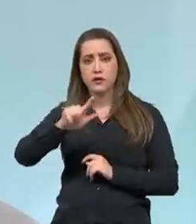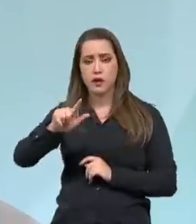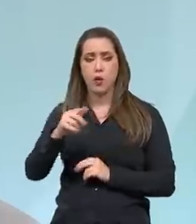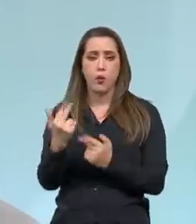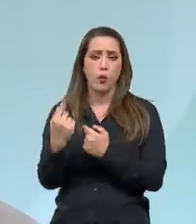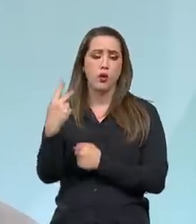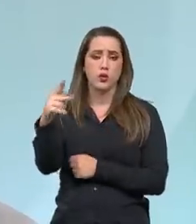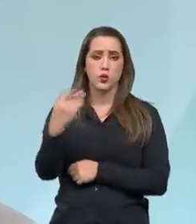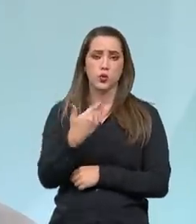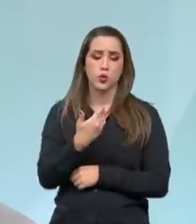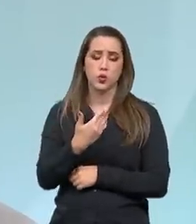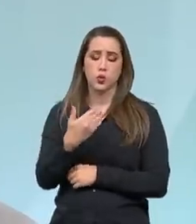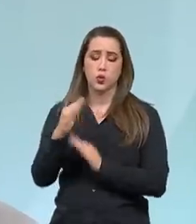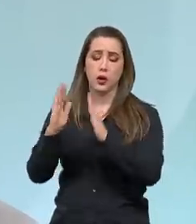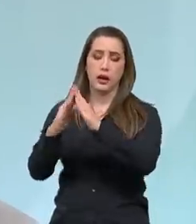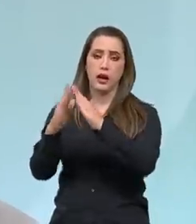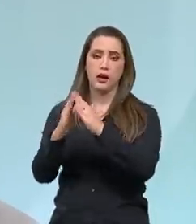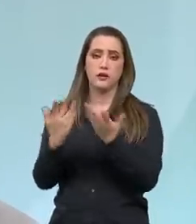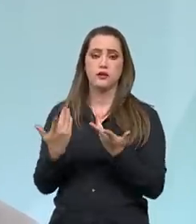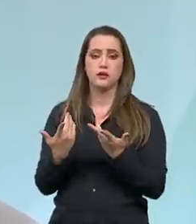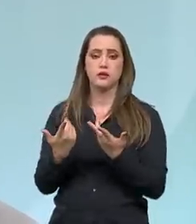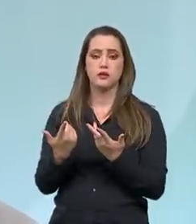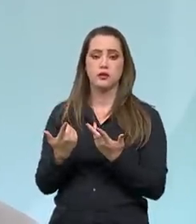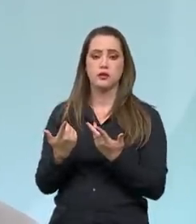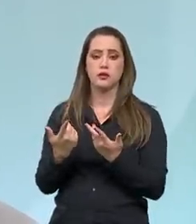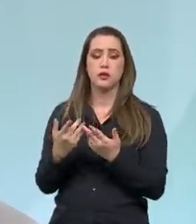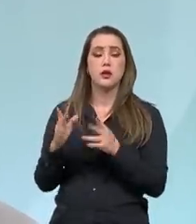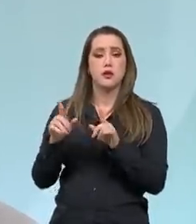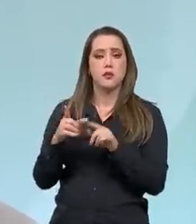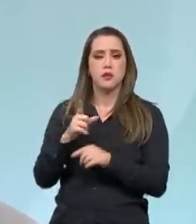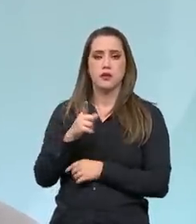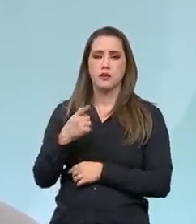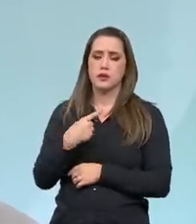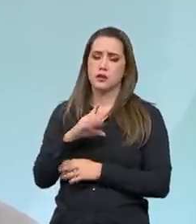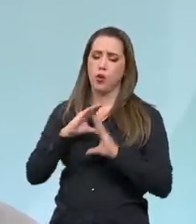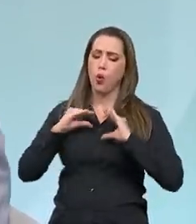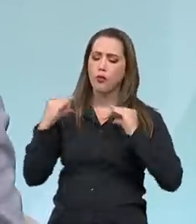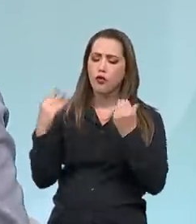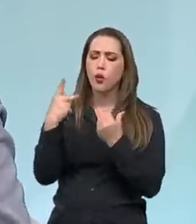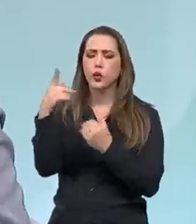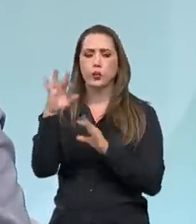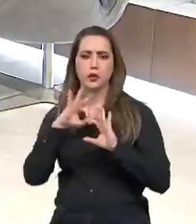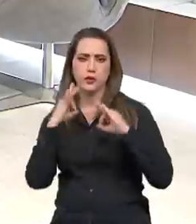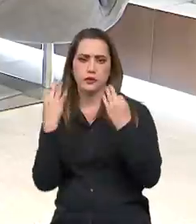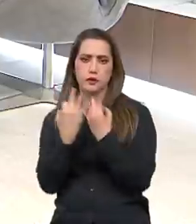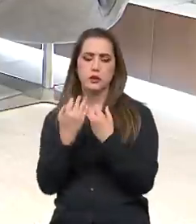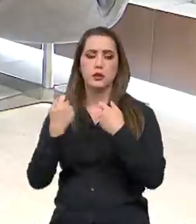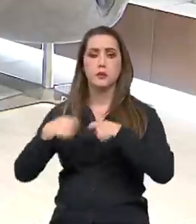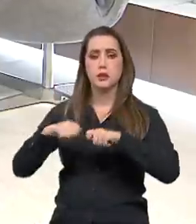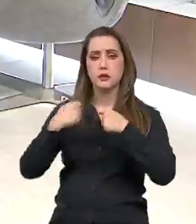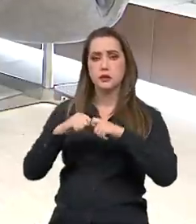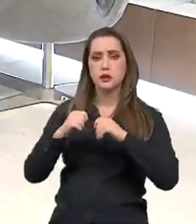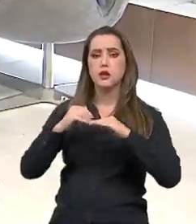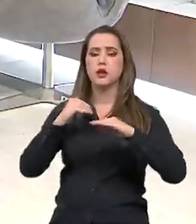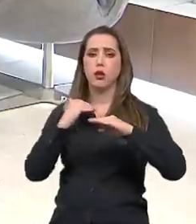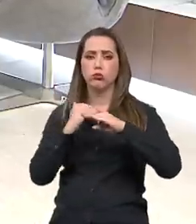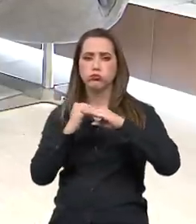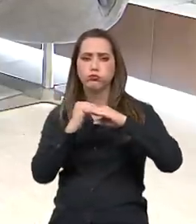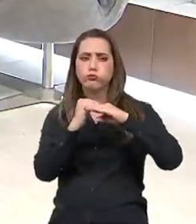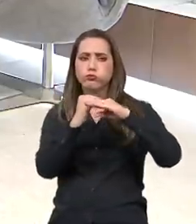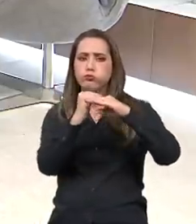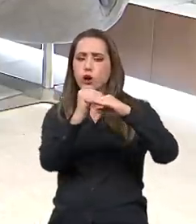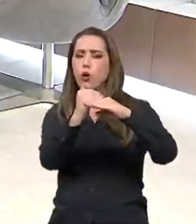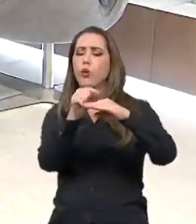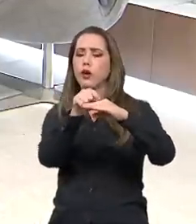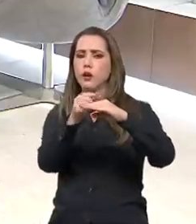Para você promover o bem-estar da sua família, você tem que ter o equilíbrio fiscal. Se